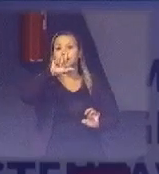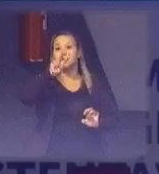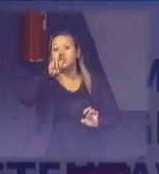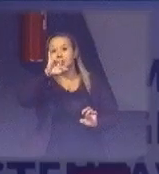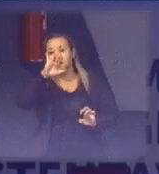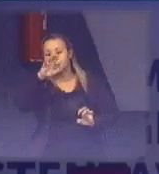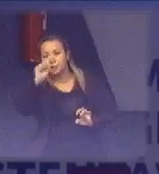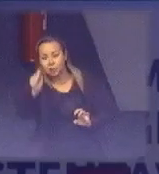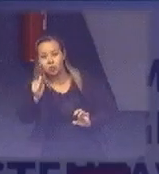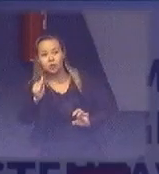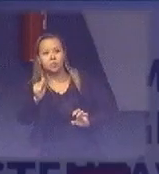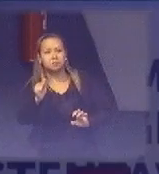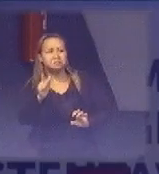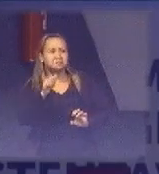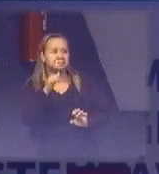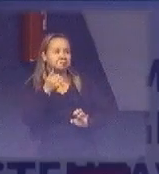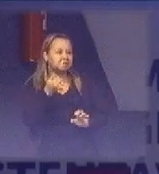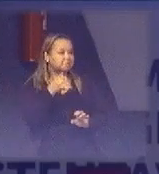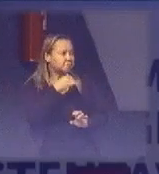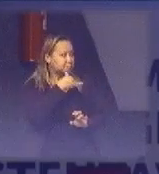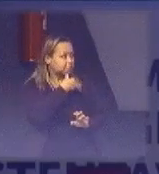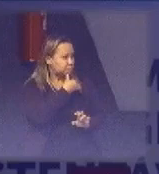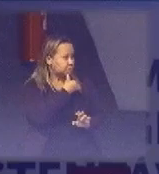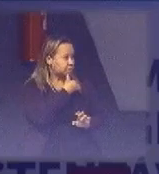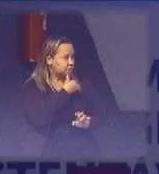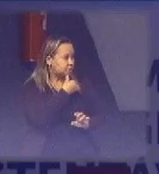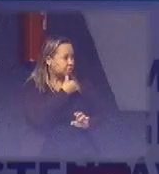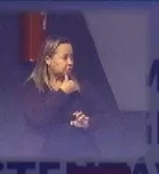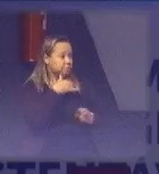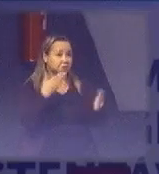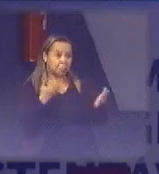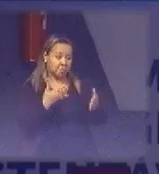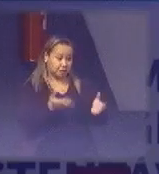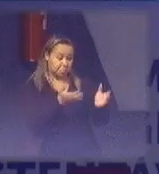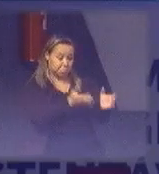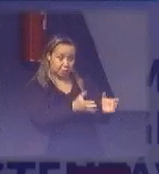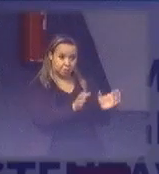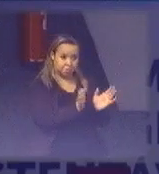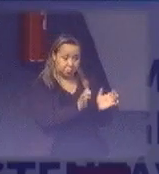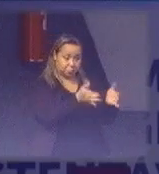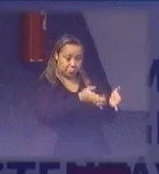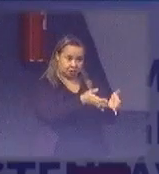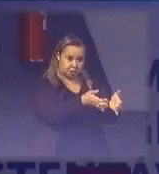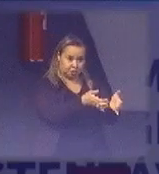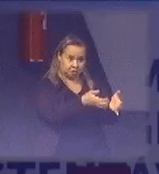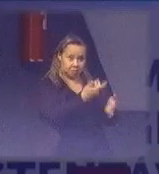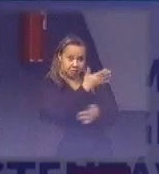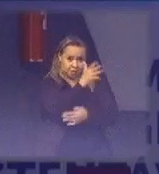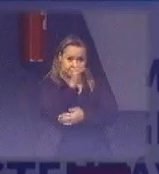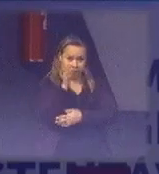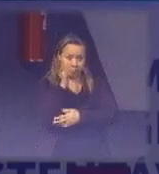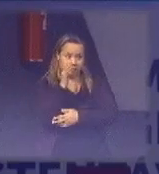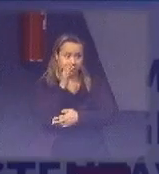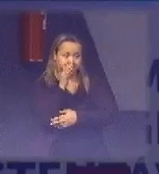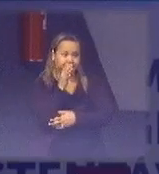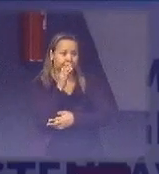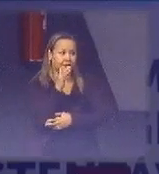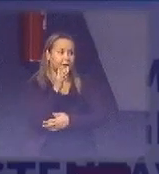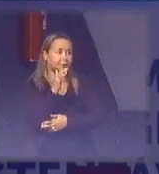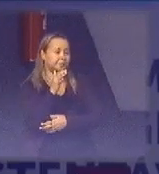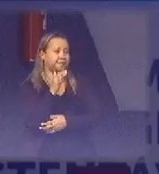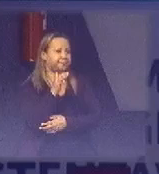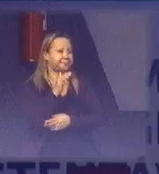felizmente, agora está lotada no setor de gestão socioambiental. Então, esse ano, nós deixamos de ser eu-quipe,